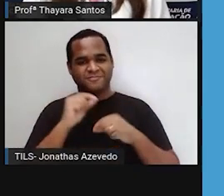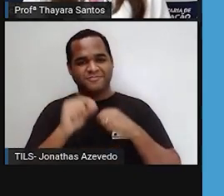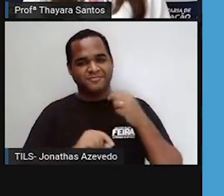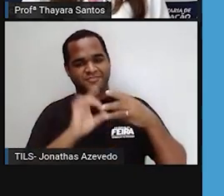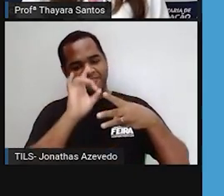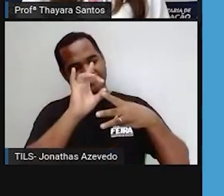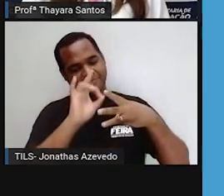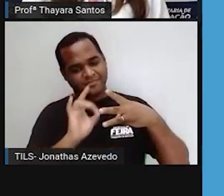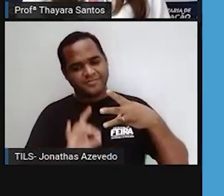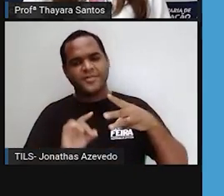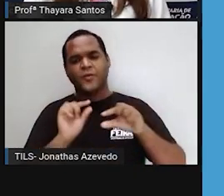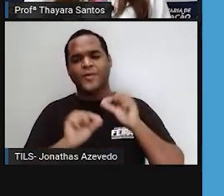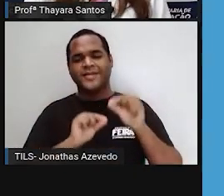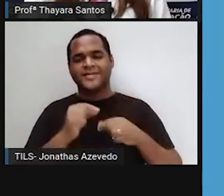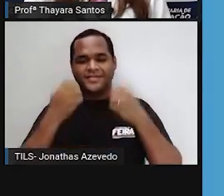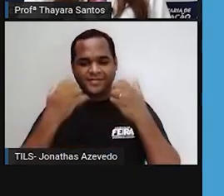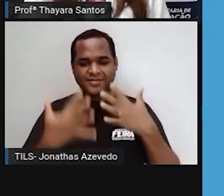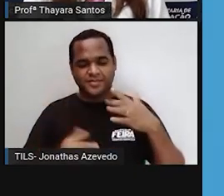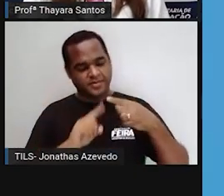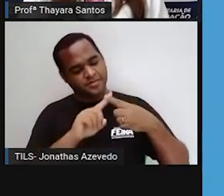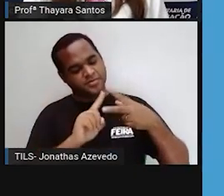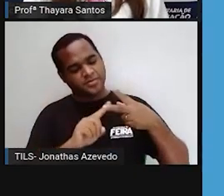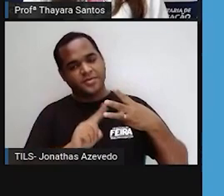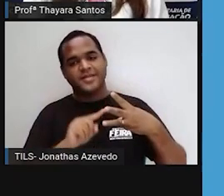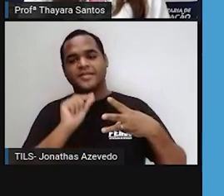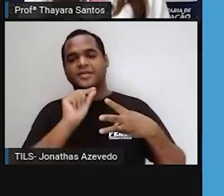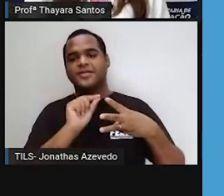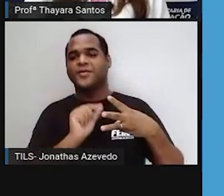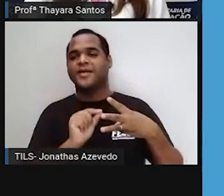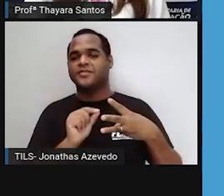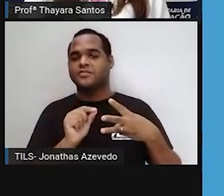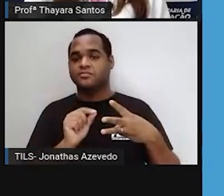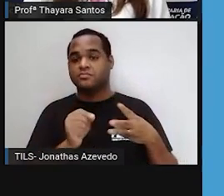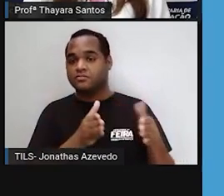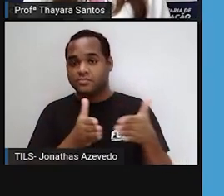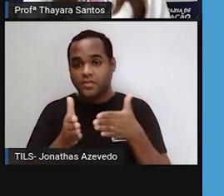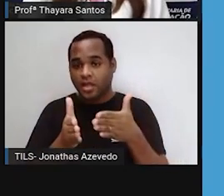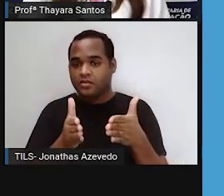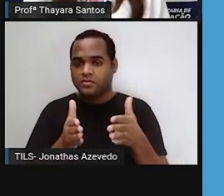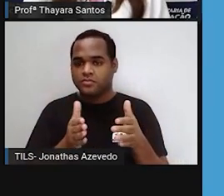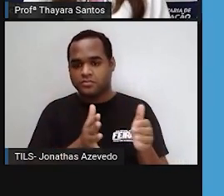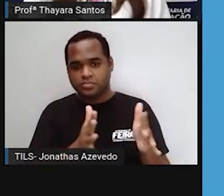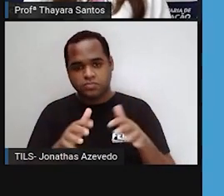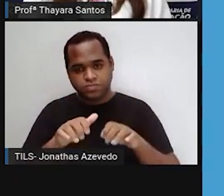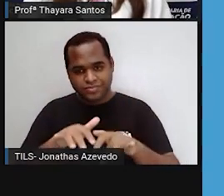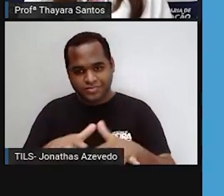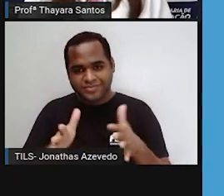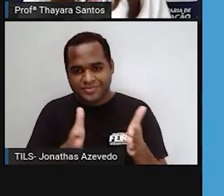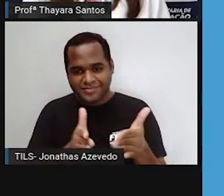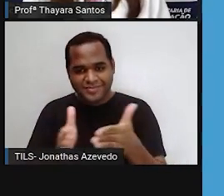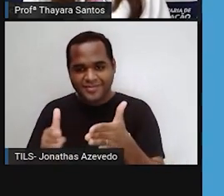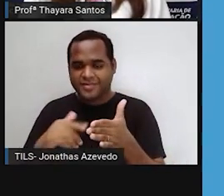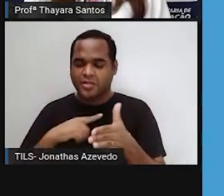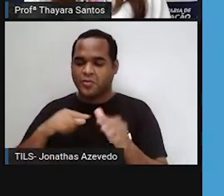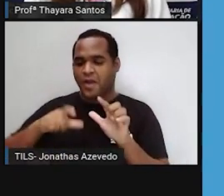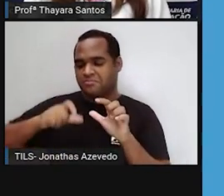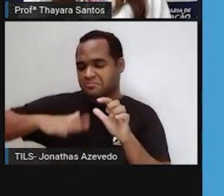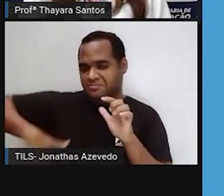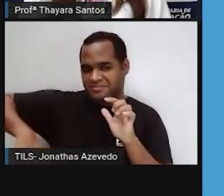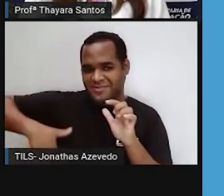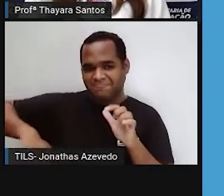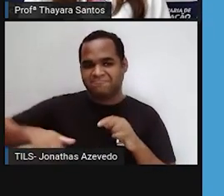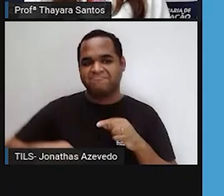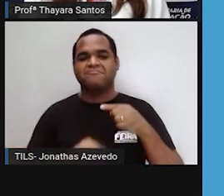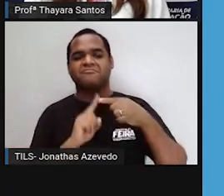ecossistemas aquáticos, a gente tem três pra destacar aqui. Os lagos, os rios e os ambientes marinhos. Qual a